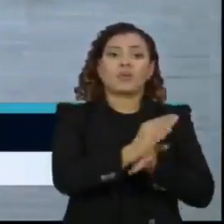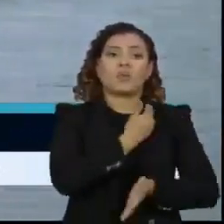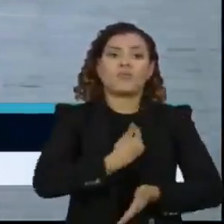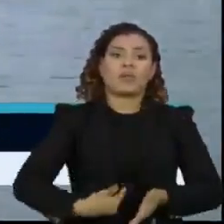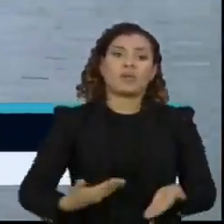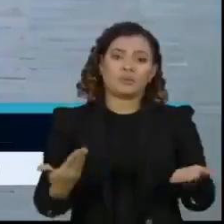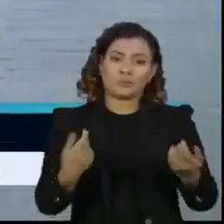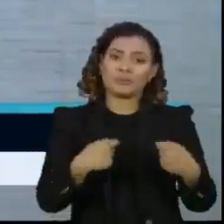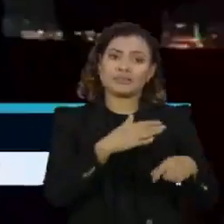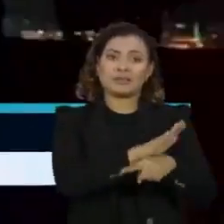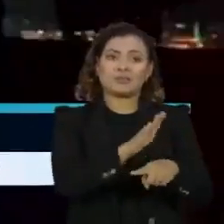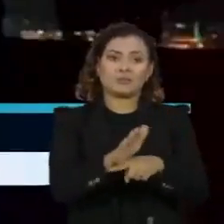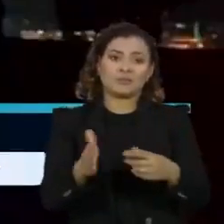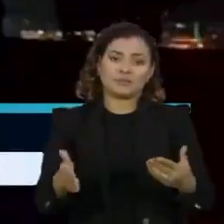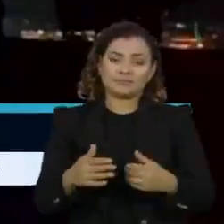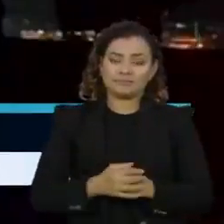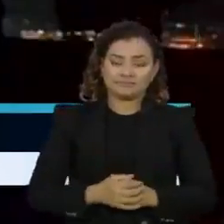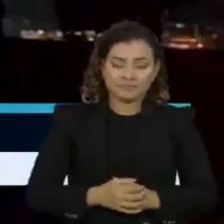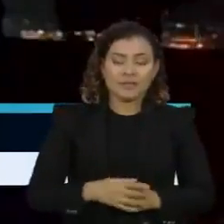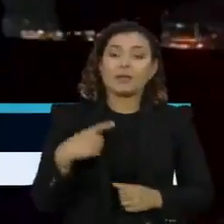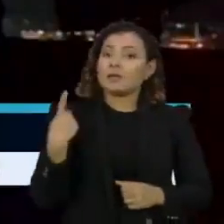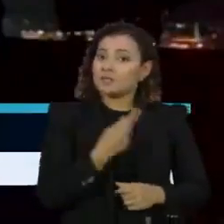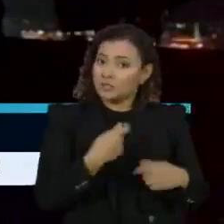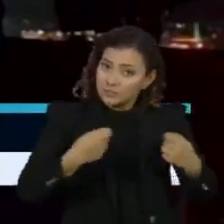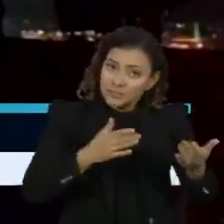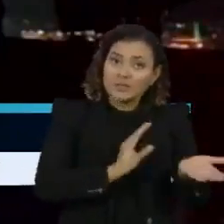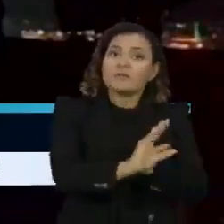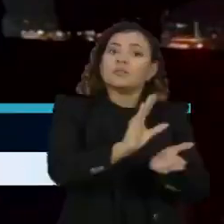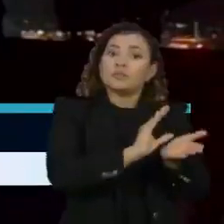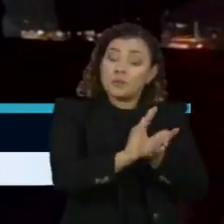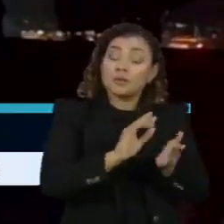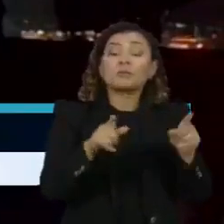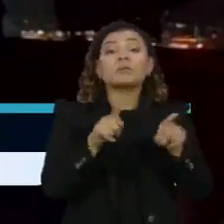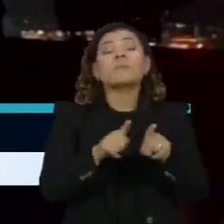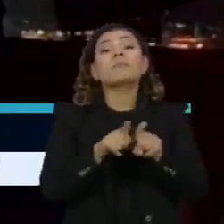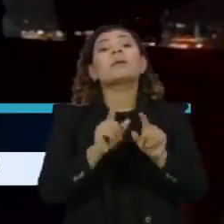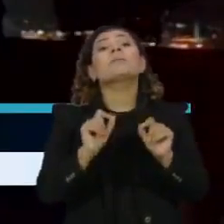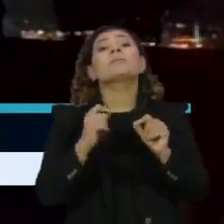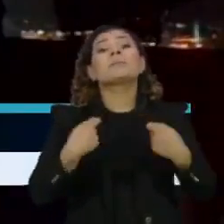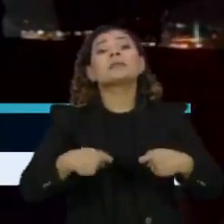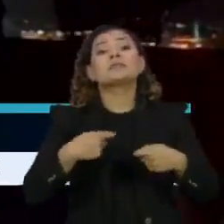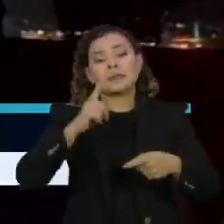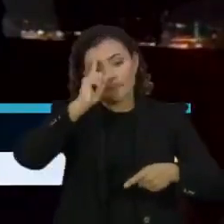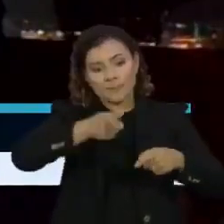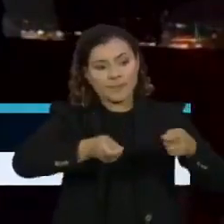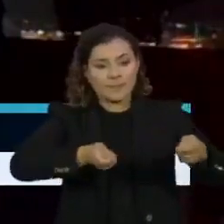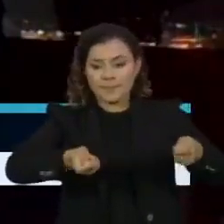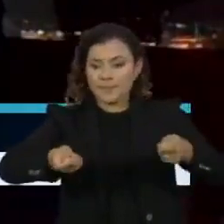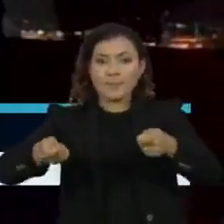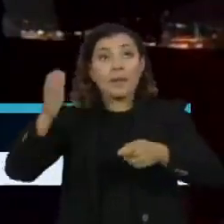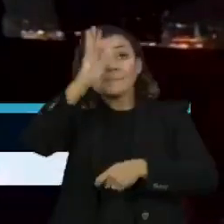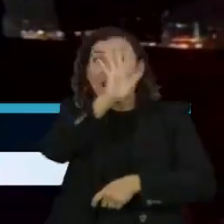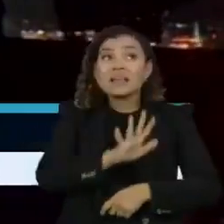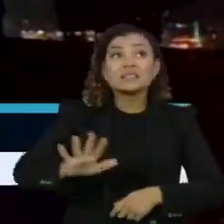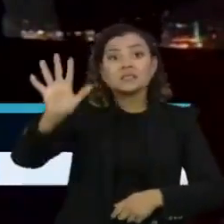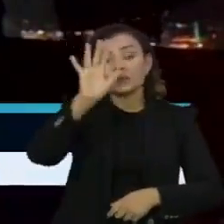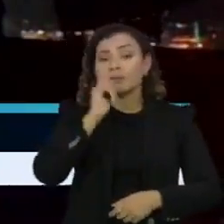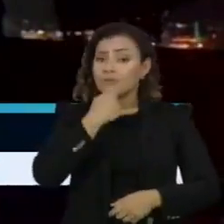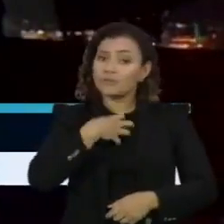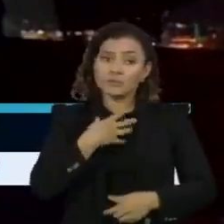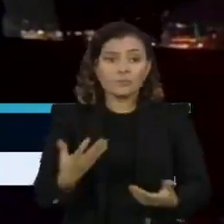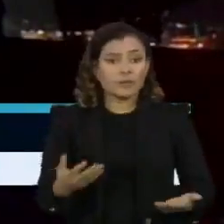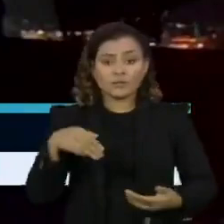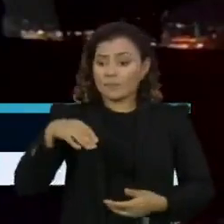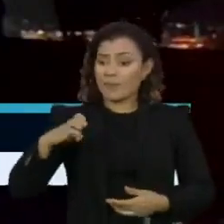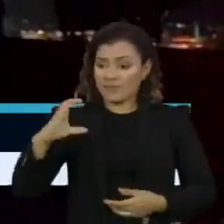público da educação. Vamos precisar investir, mas vamos precisar de uma coordenação nacional. Lamentavelmente,